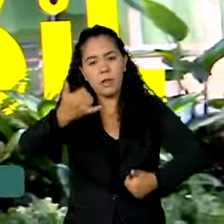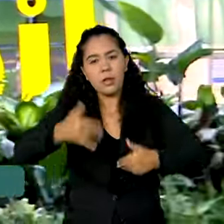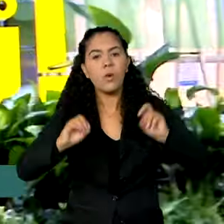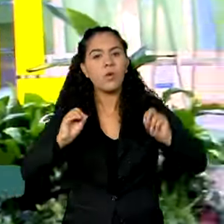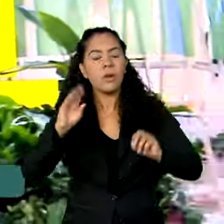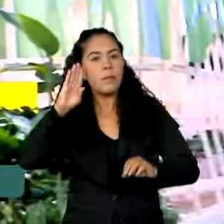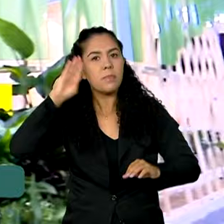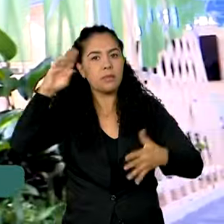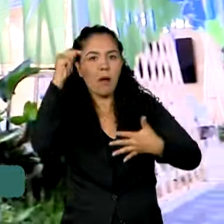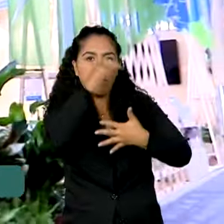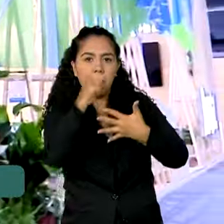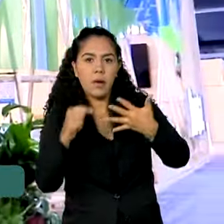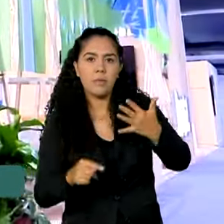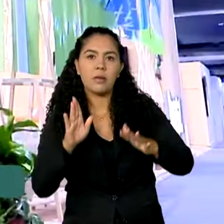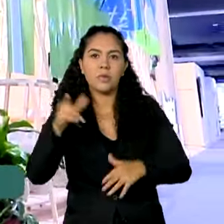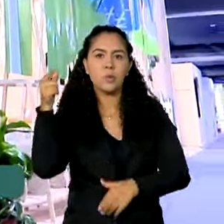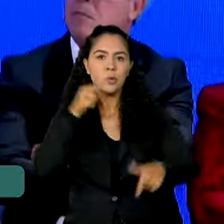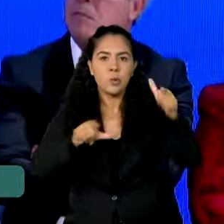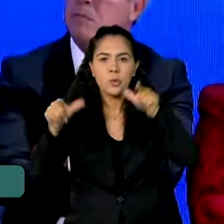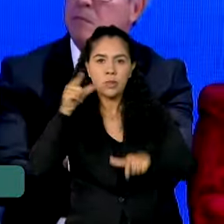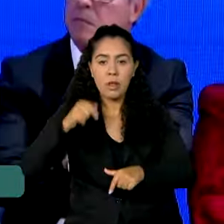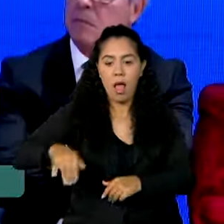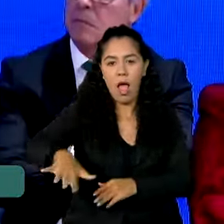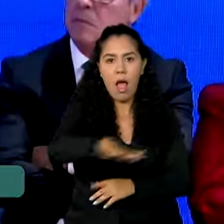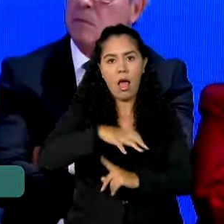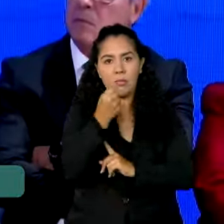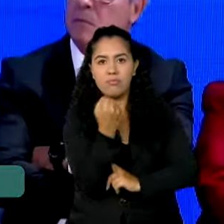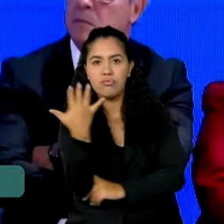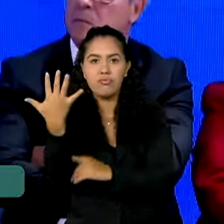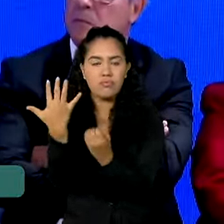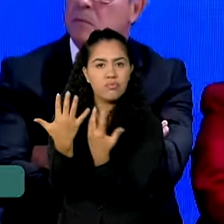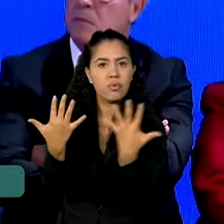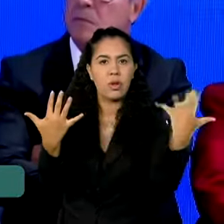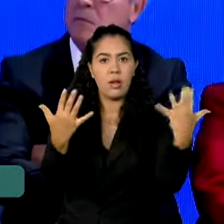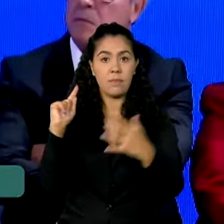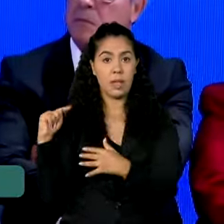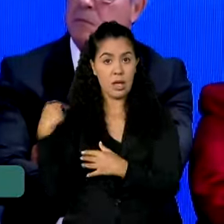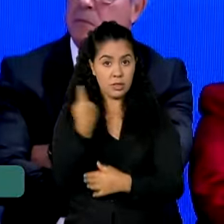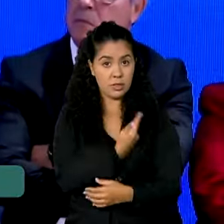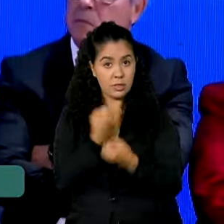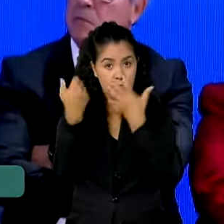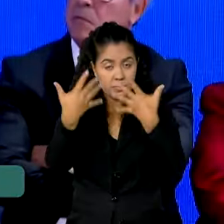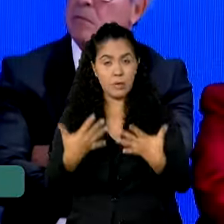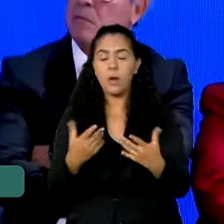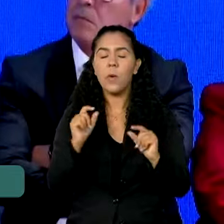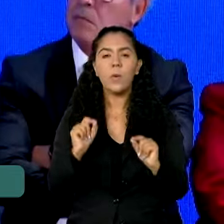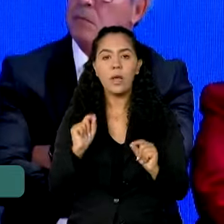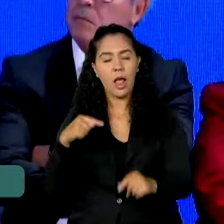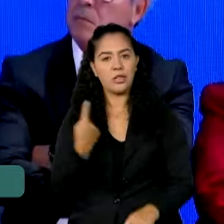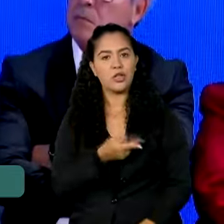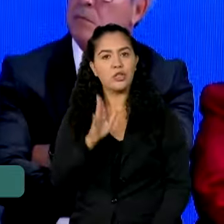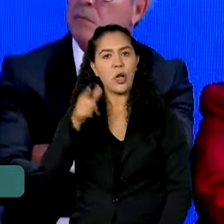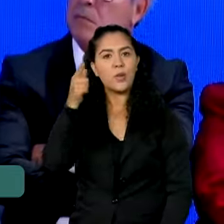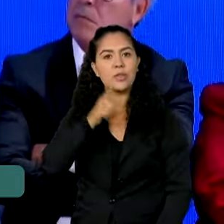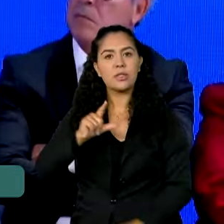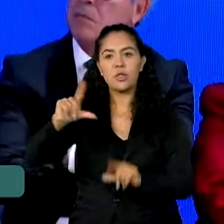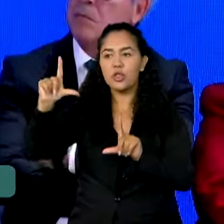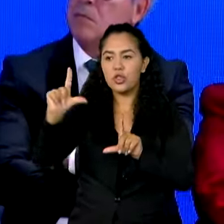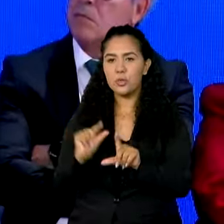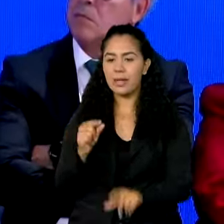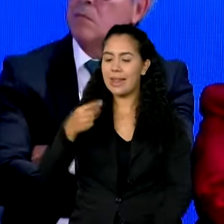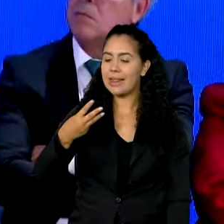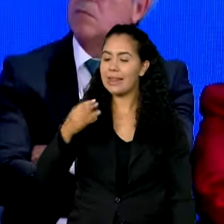alcançados na área ambiental. Chegamos aqui tendo reduzido 30%, 30